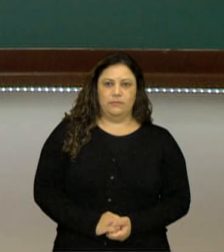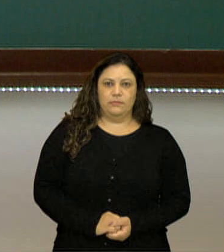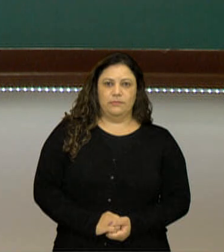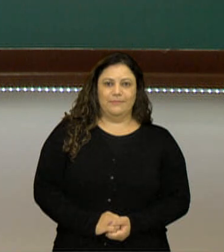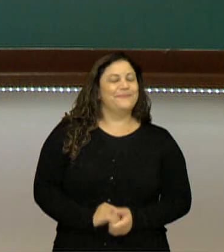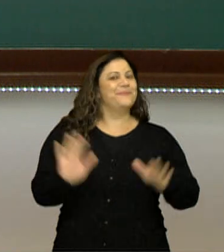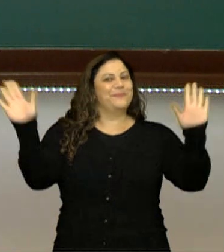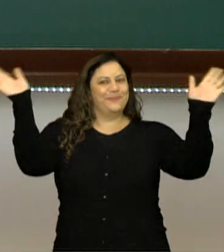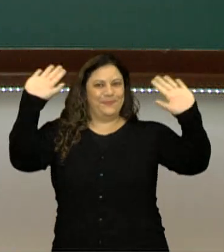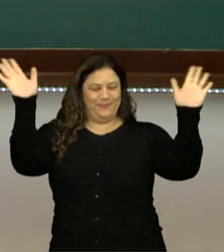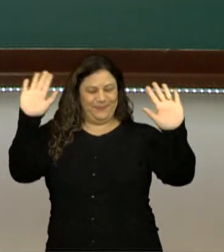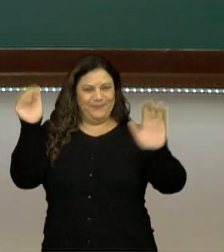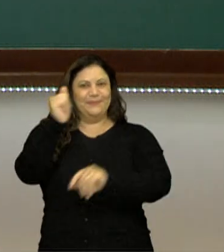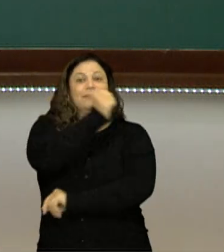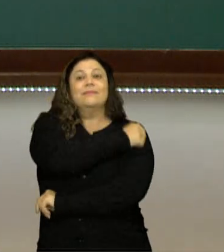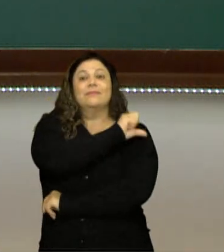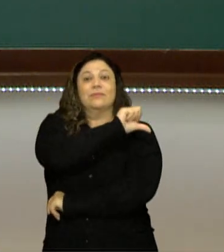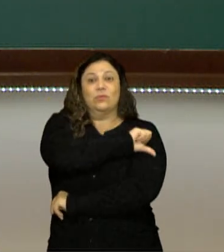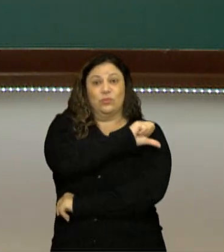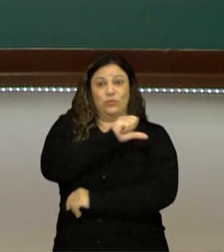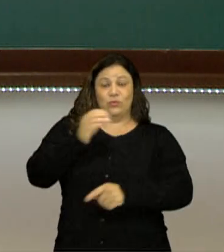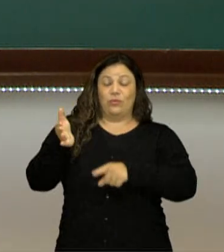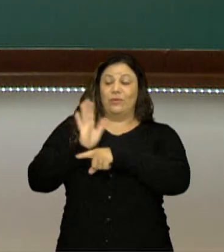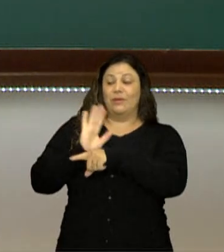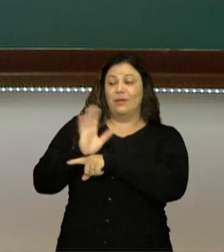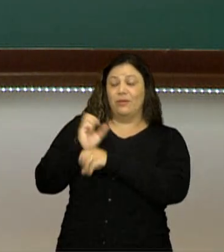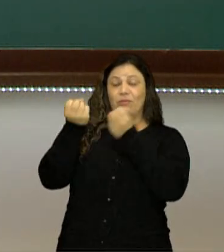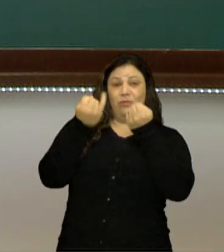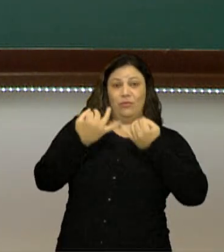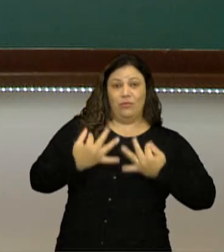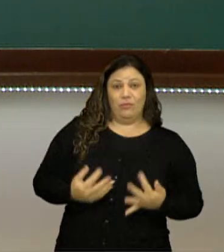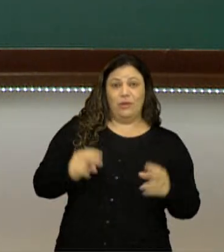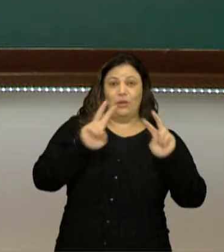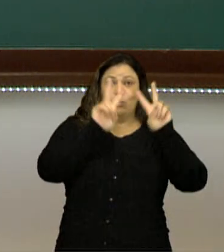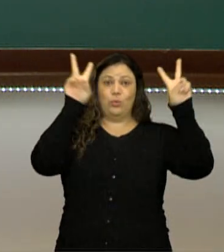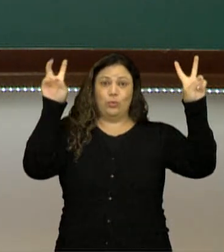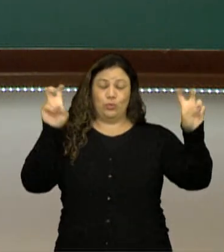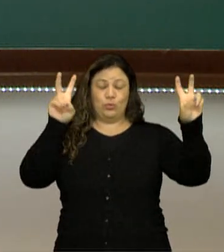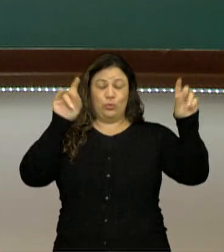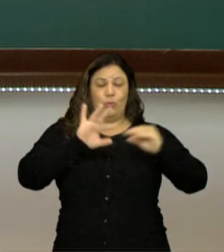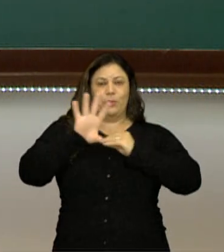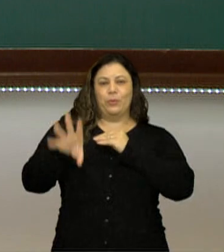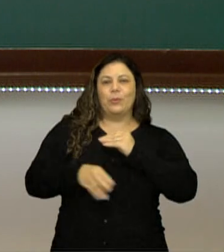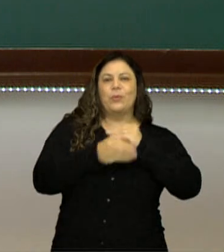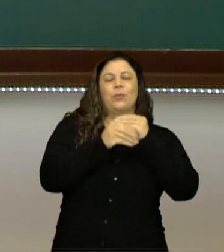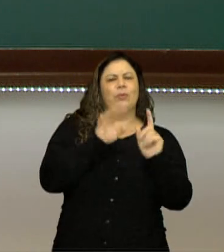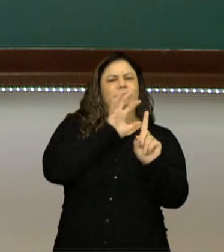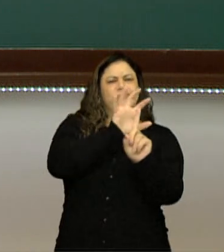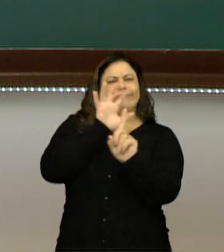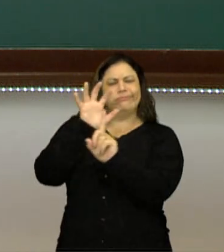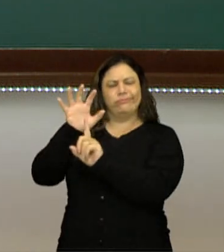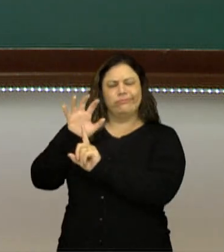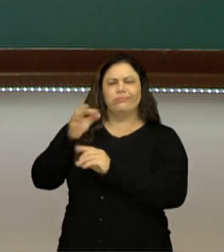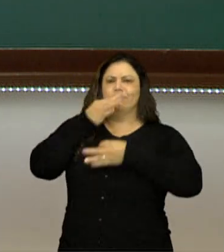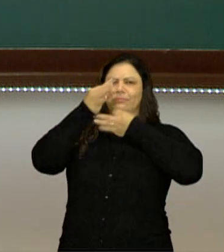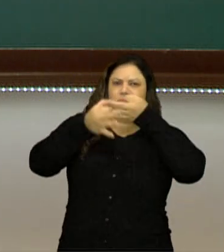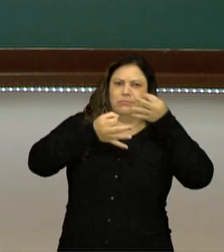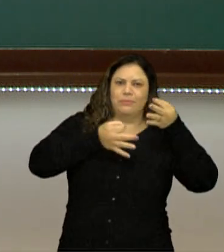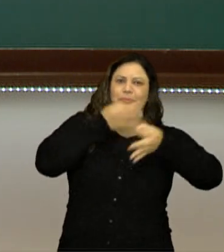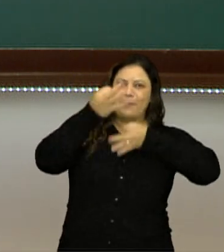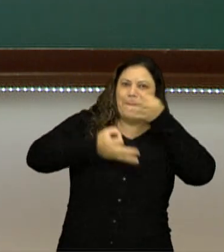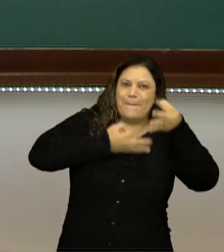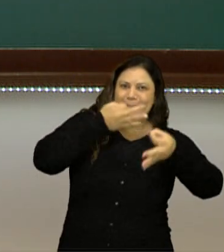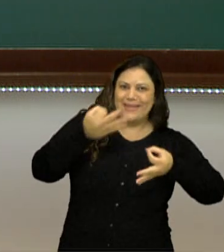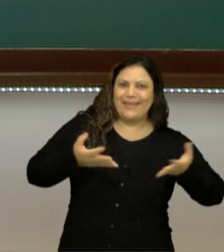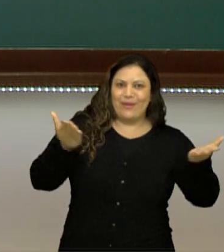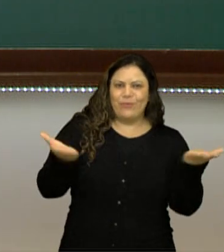Olá estudantes do nono ano, nesse vídeo vamos falar sobre os recursos de persuasão e de argumentação. Então